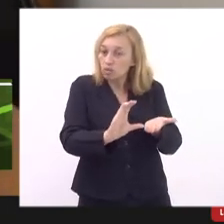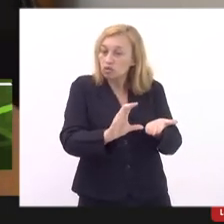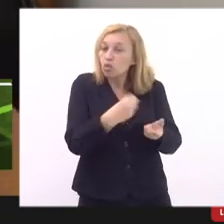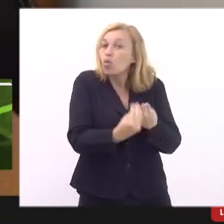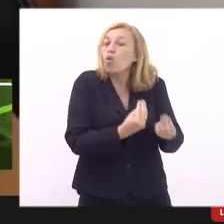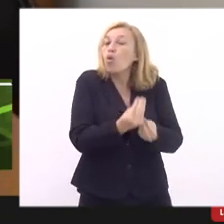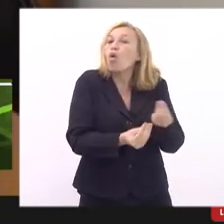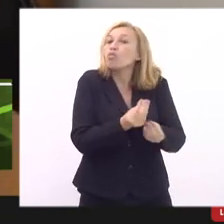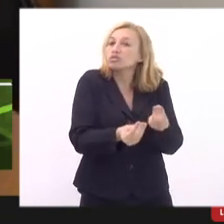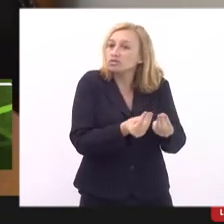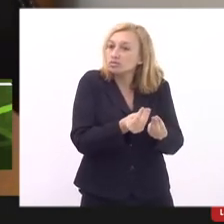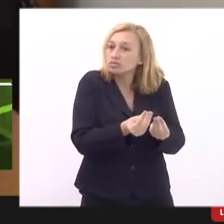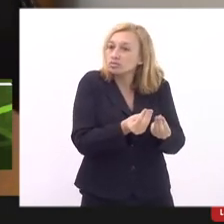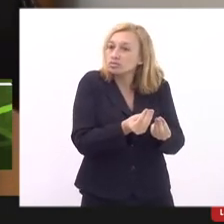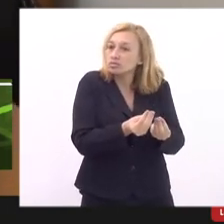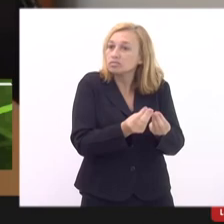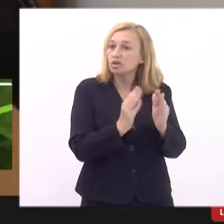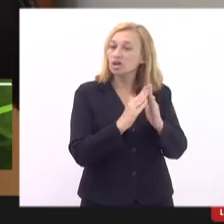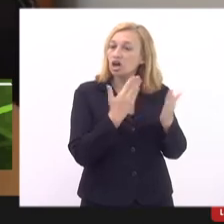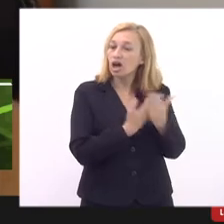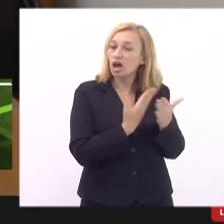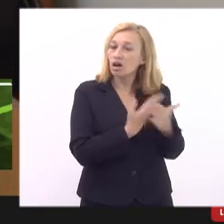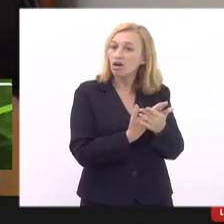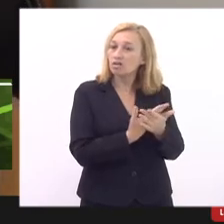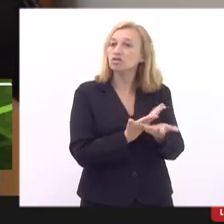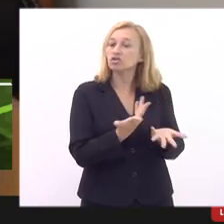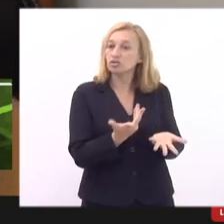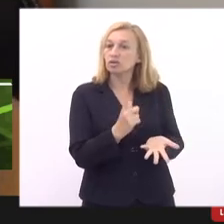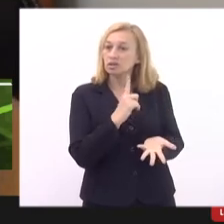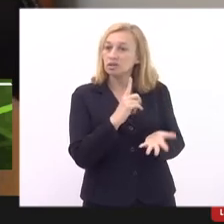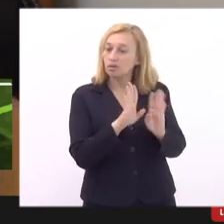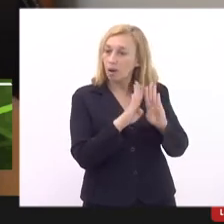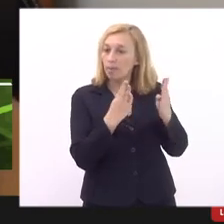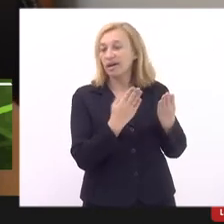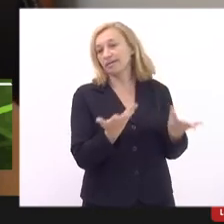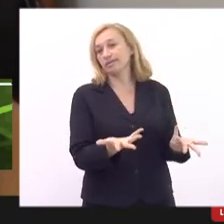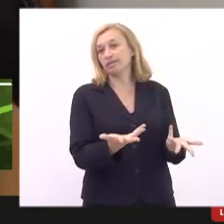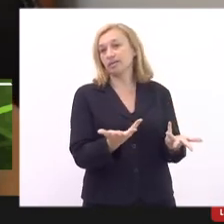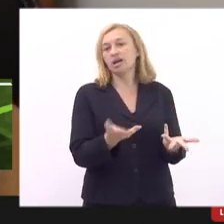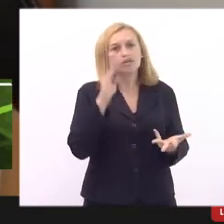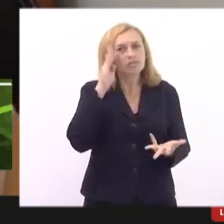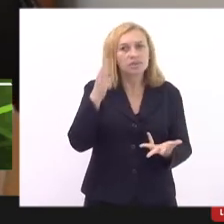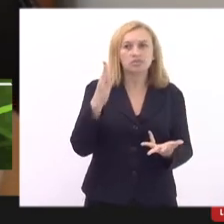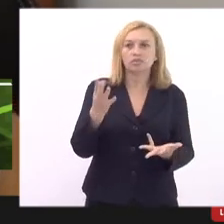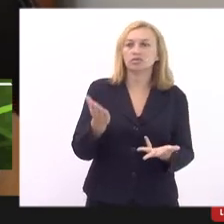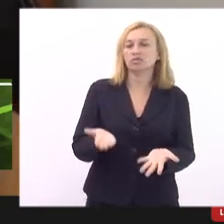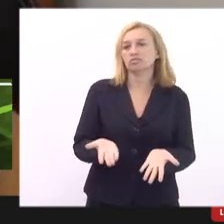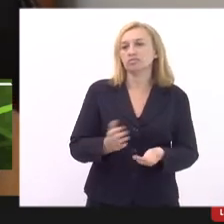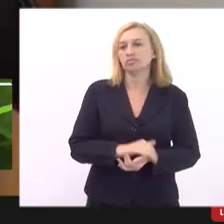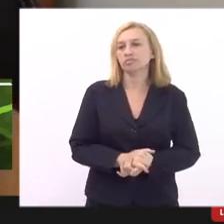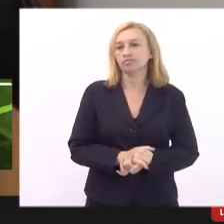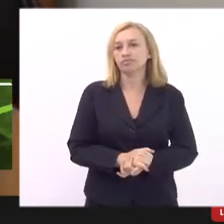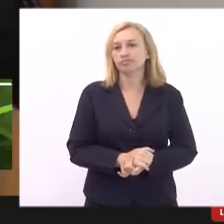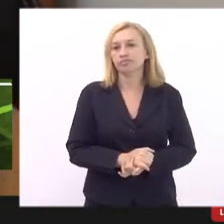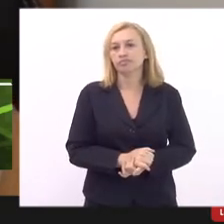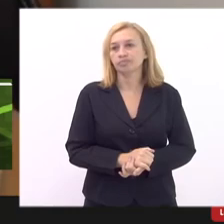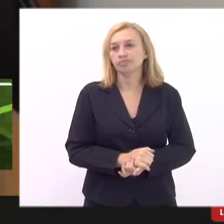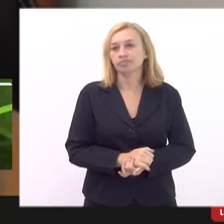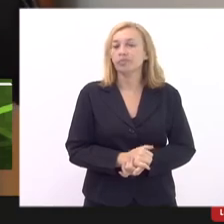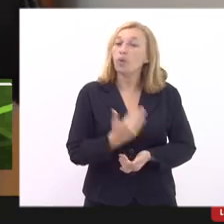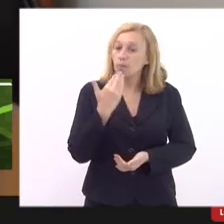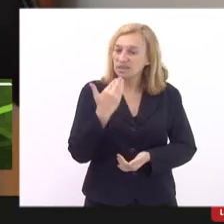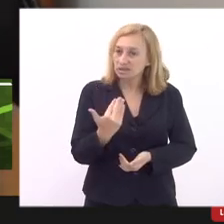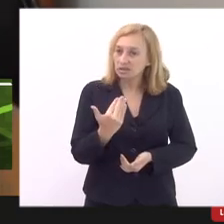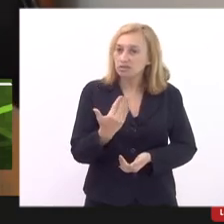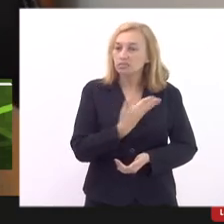isso precisa ser equacionado de alguma maneira e eu diria que hoje o fundamental é recurso então eu vou centralizar o meu apelo